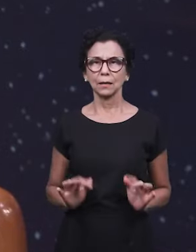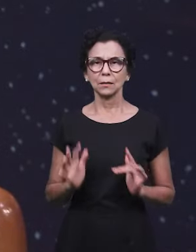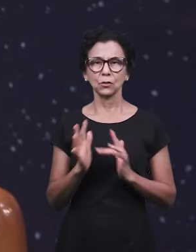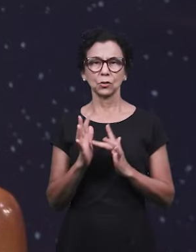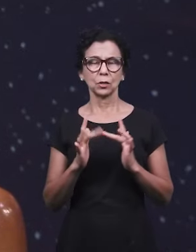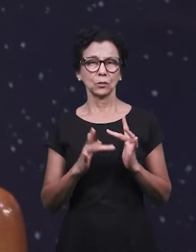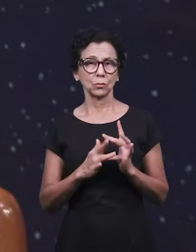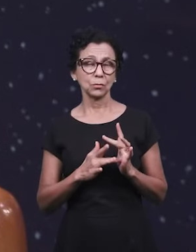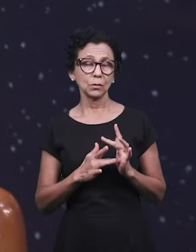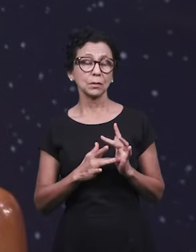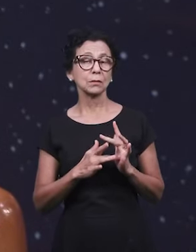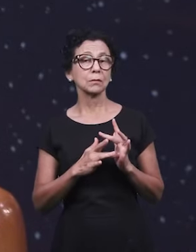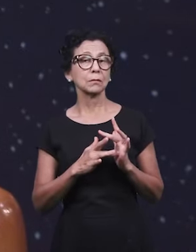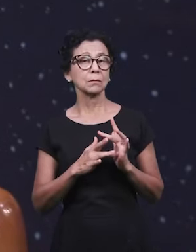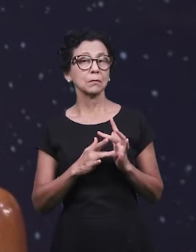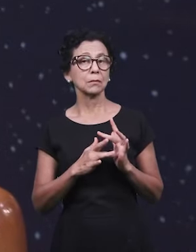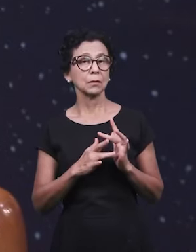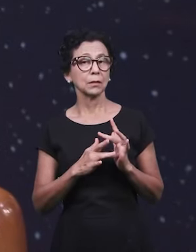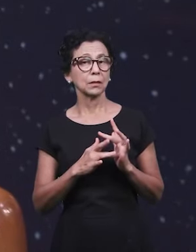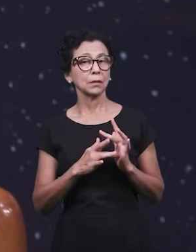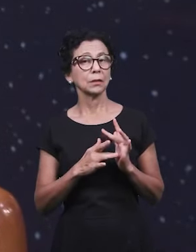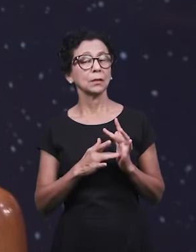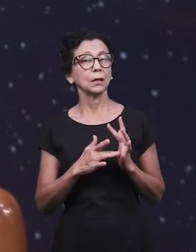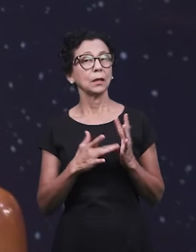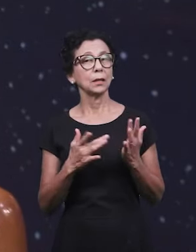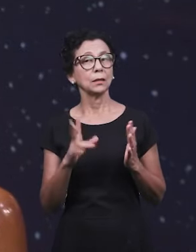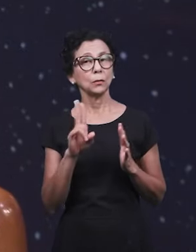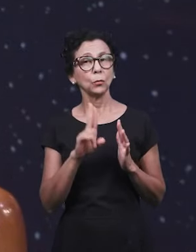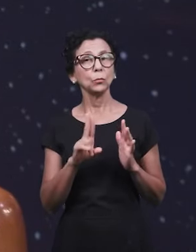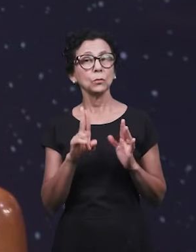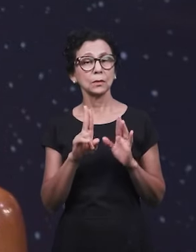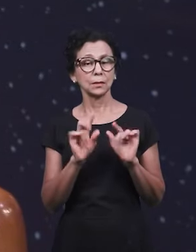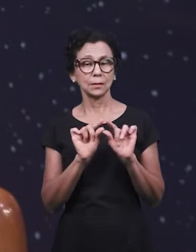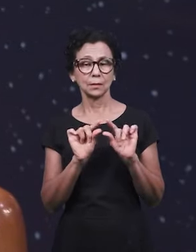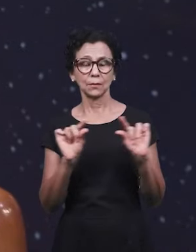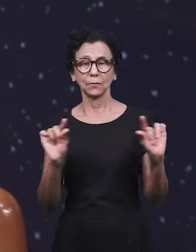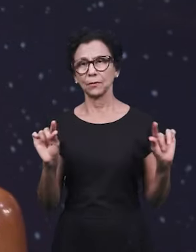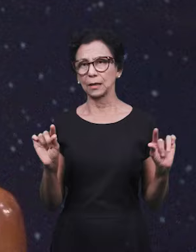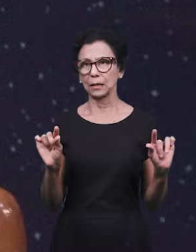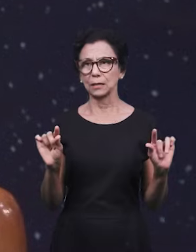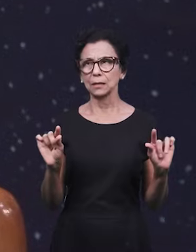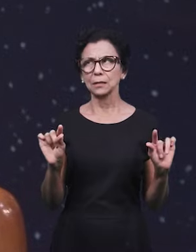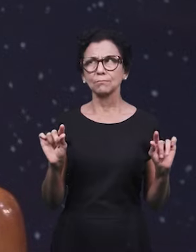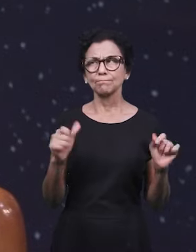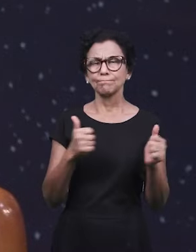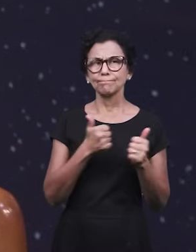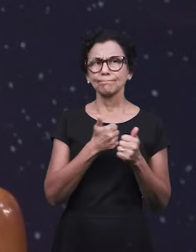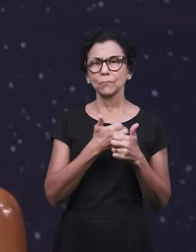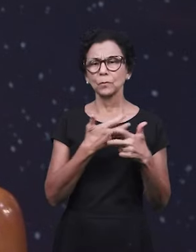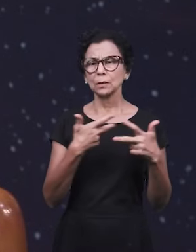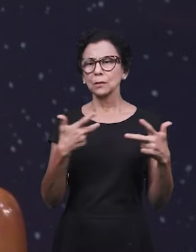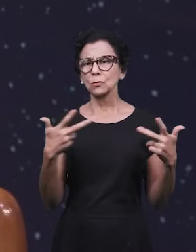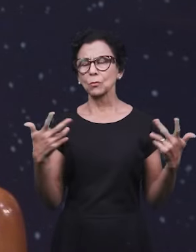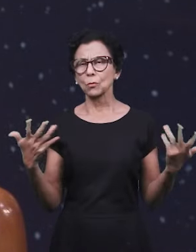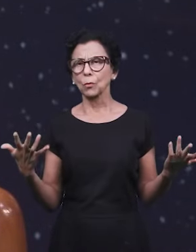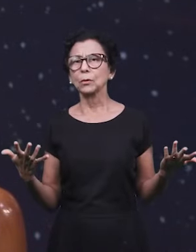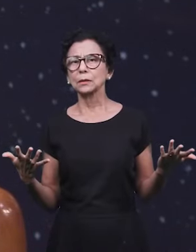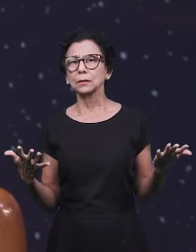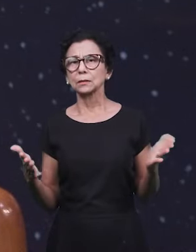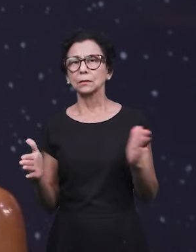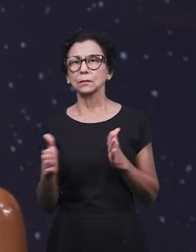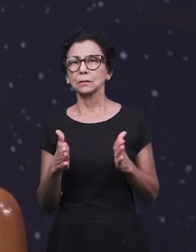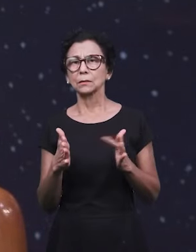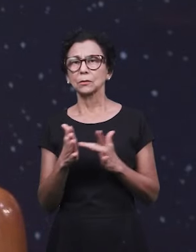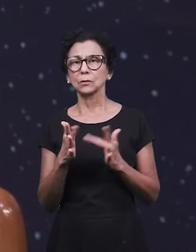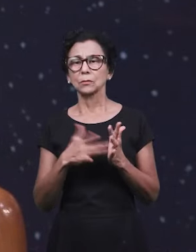porque é um conjunto de bem-aventuranças que são proferidas no momento em que o Senhor estava ali exercitando